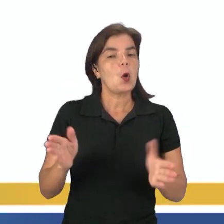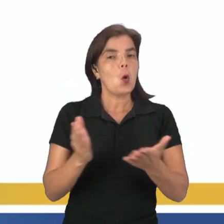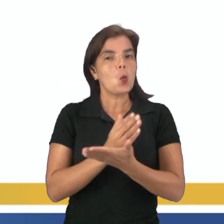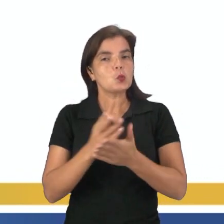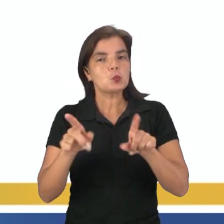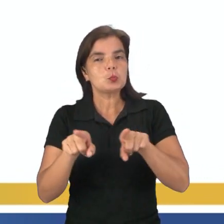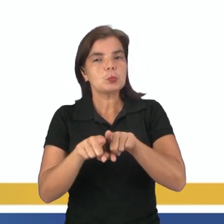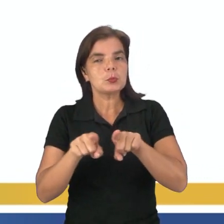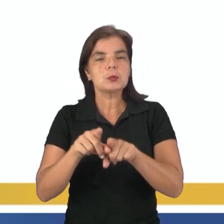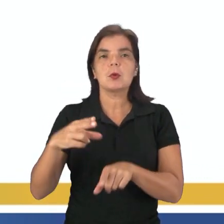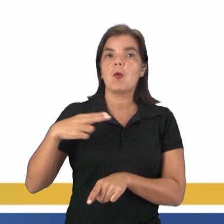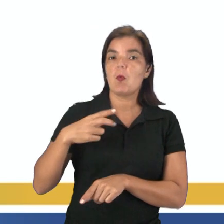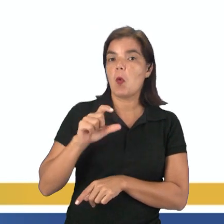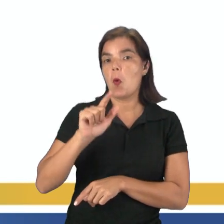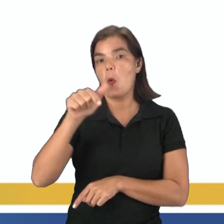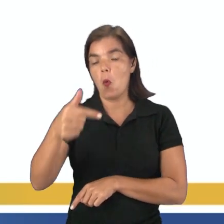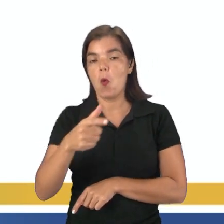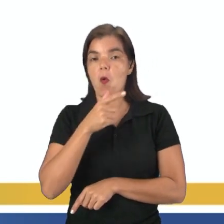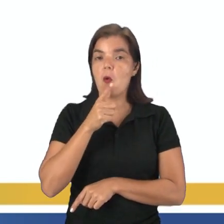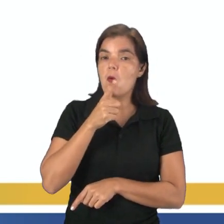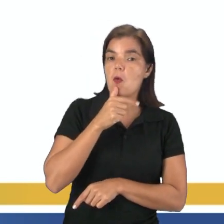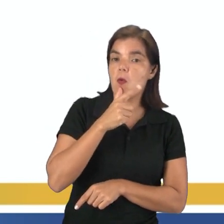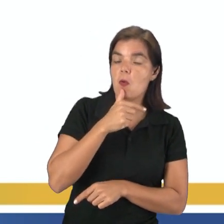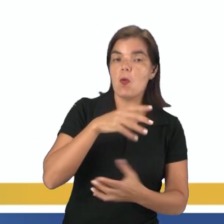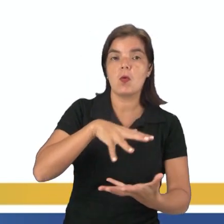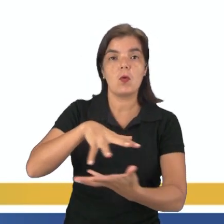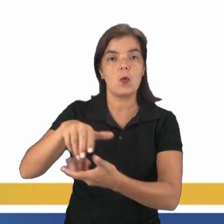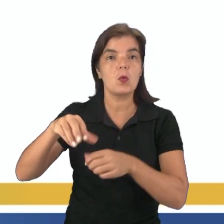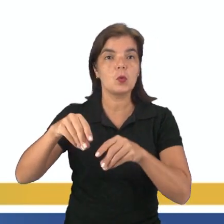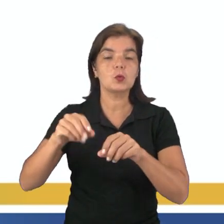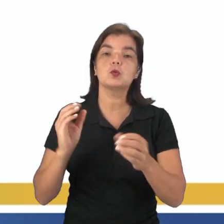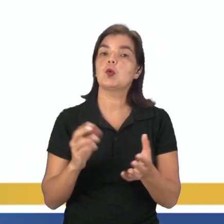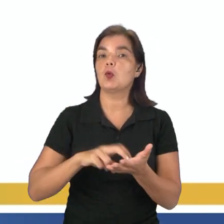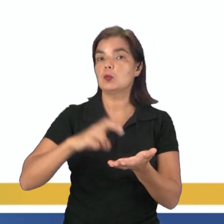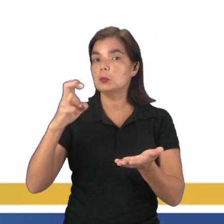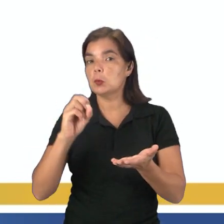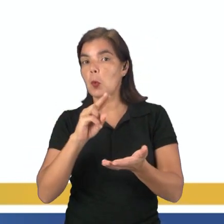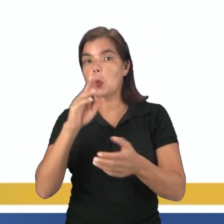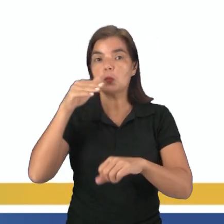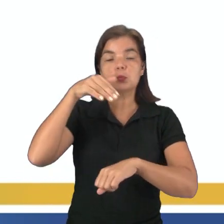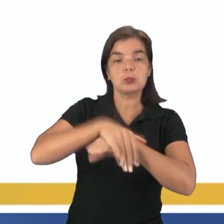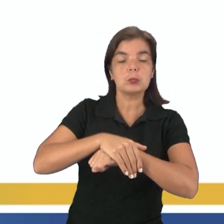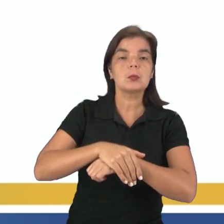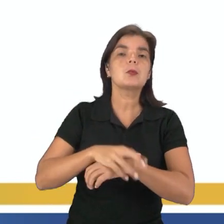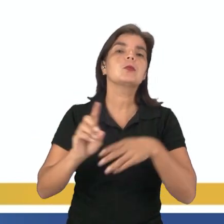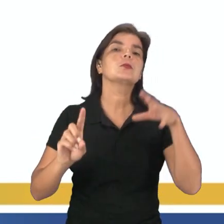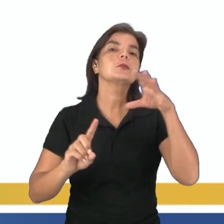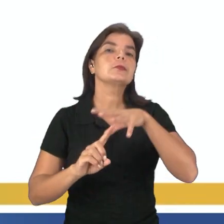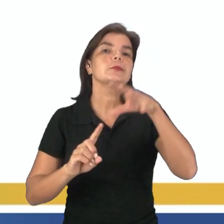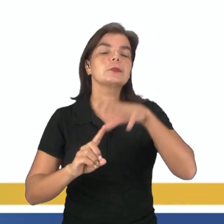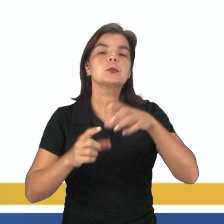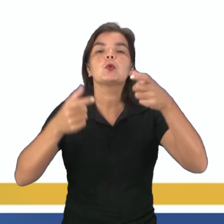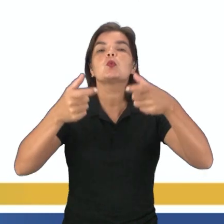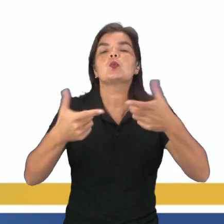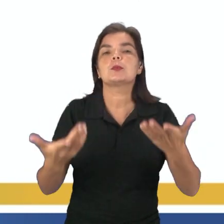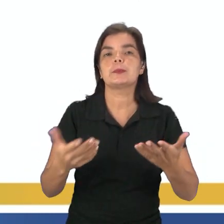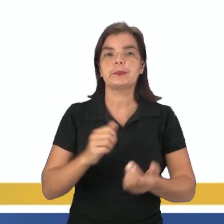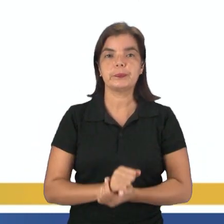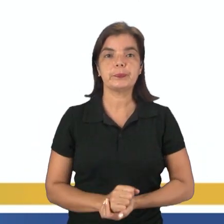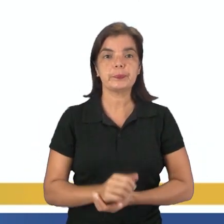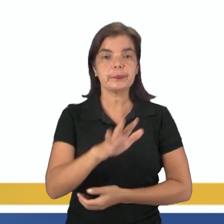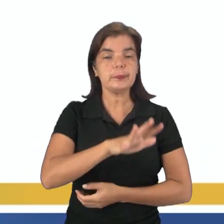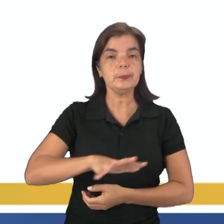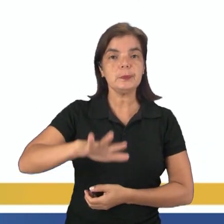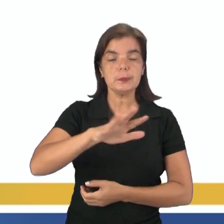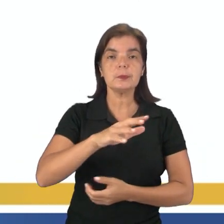né? Ou você é ser terrestre, ou você é ser aquático, ou você é diurno, ou você é noturno. E tudo isso vai influenciar de onde que eu fico localizado. Então, de uma forma